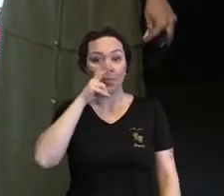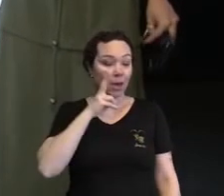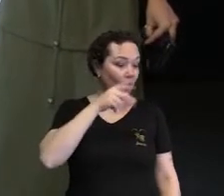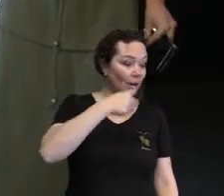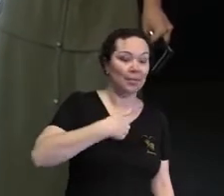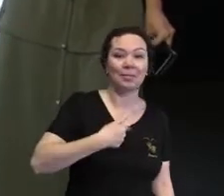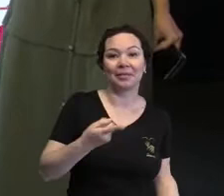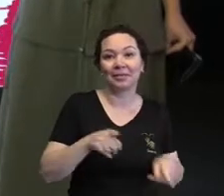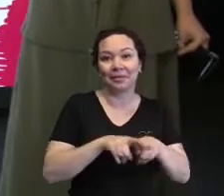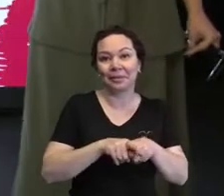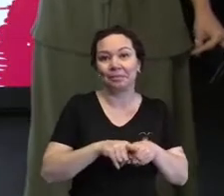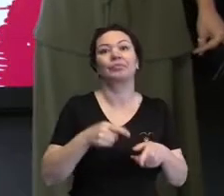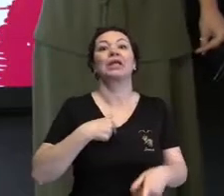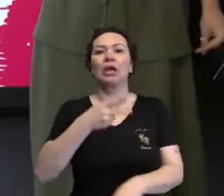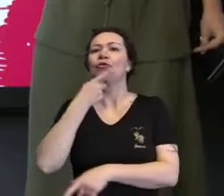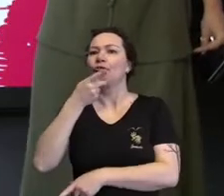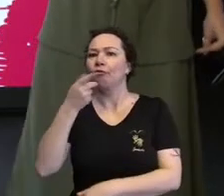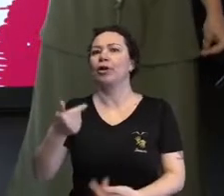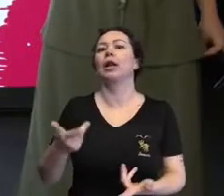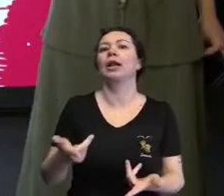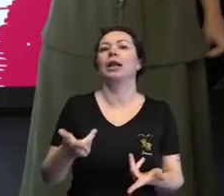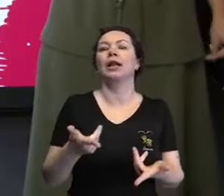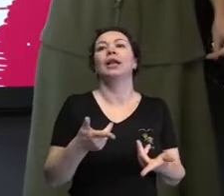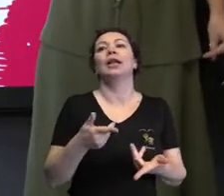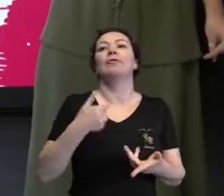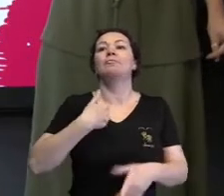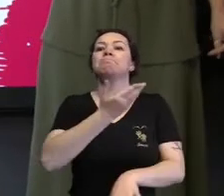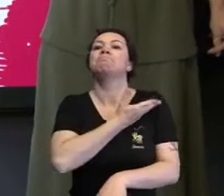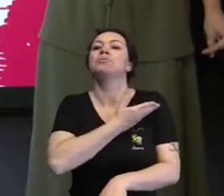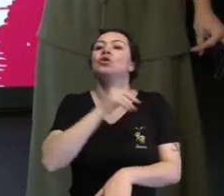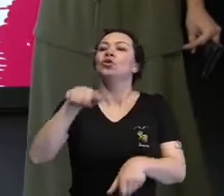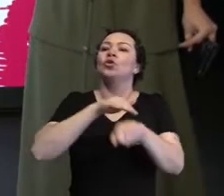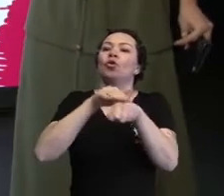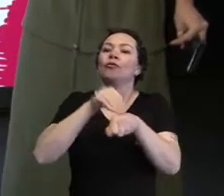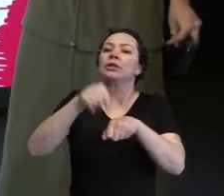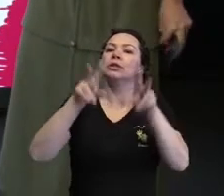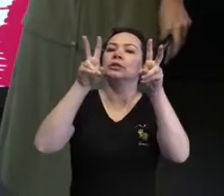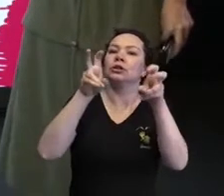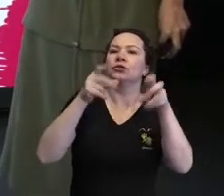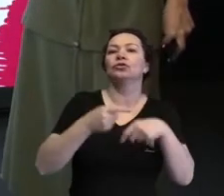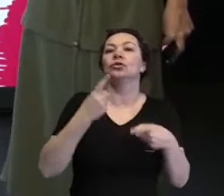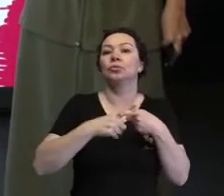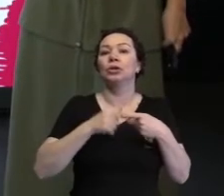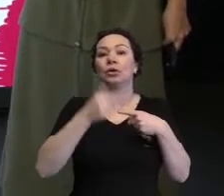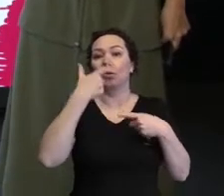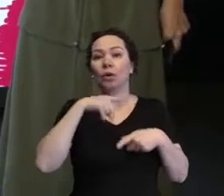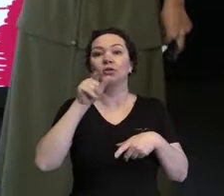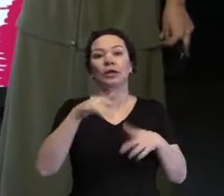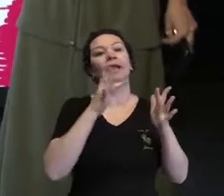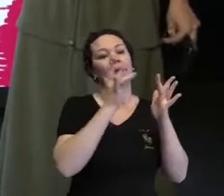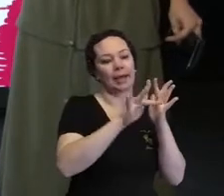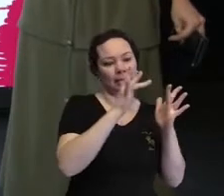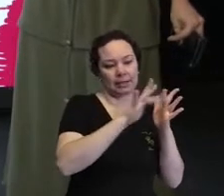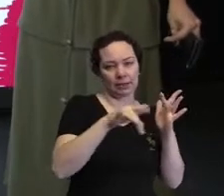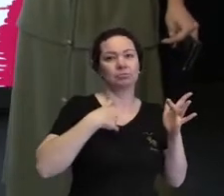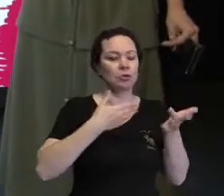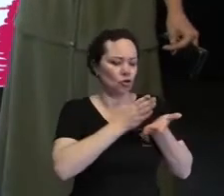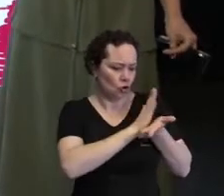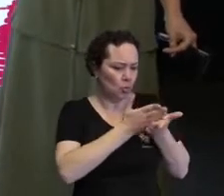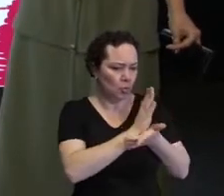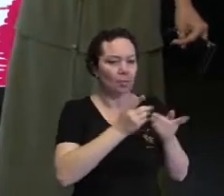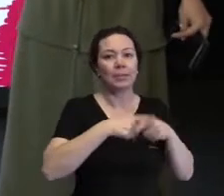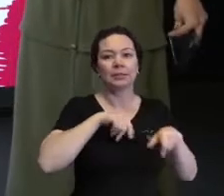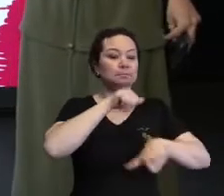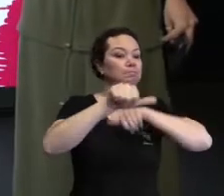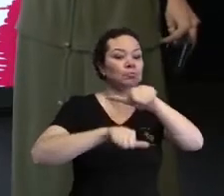as minhas amigas falarem sobre o assunto de ter um irmão com deficiência. Mesmo que eu achasse que era um olhar capacitista que me incomodava, mas aí